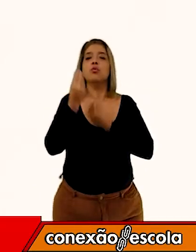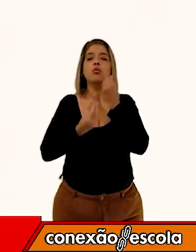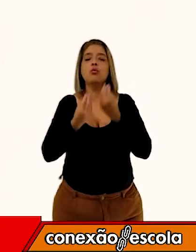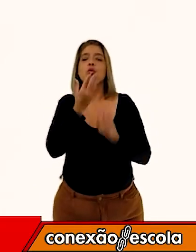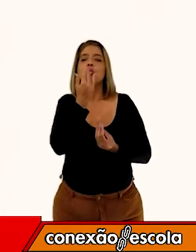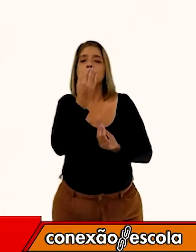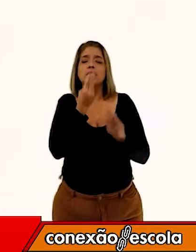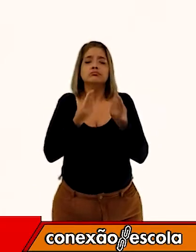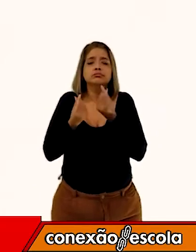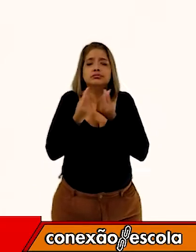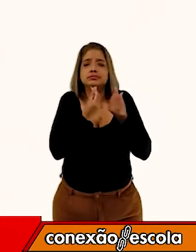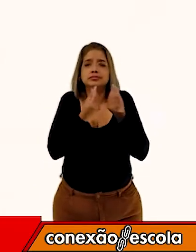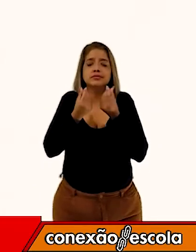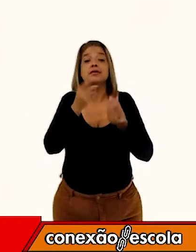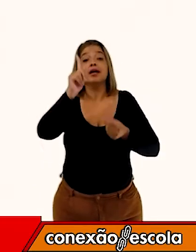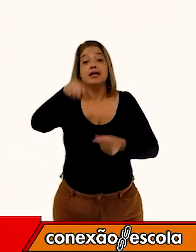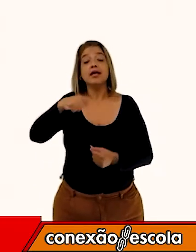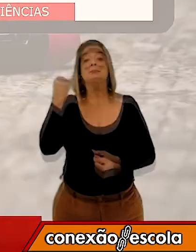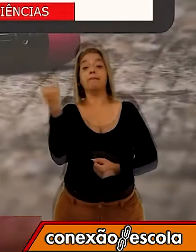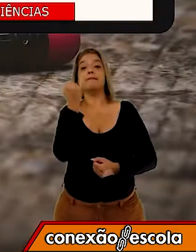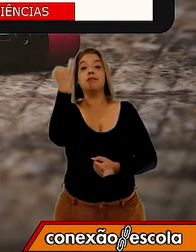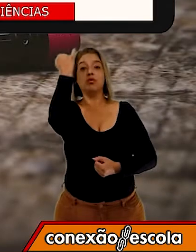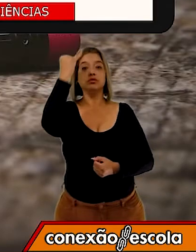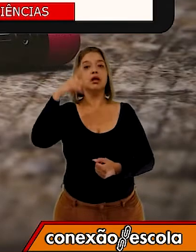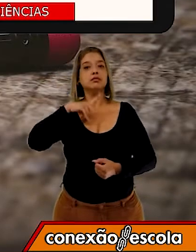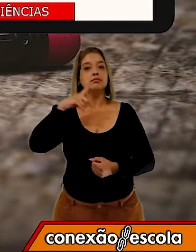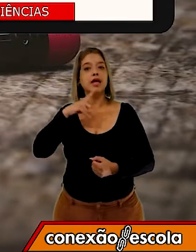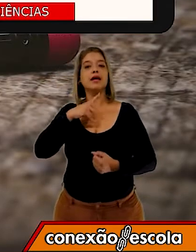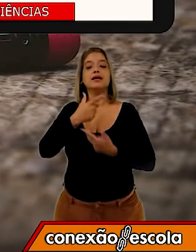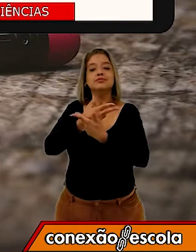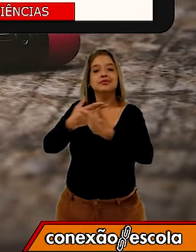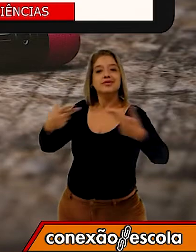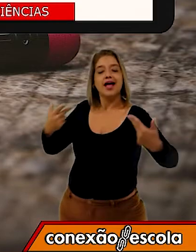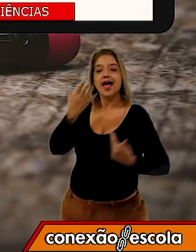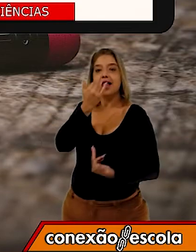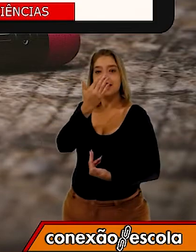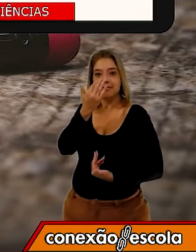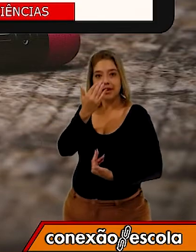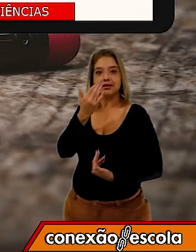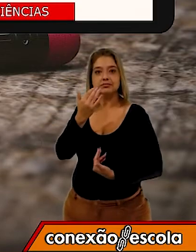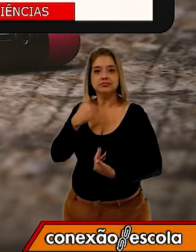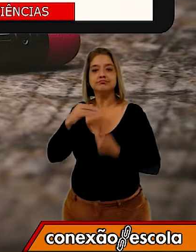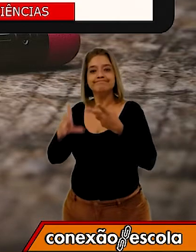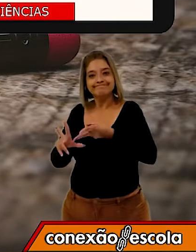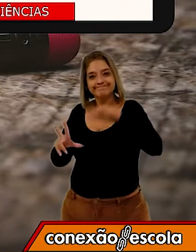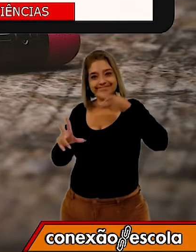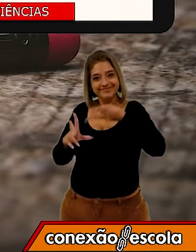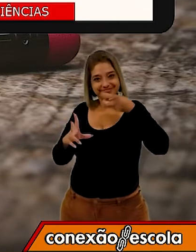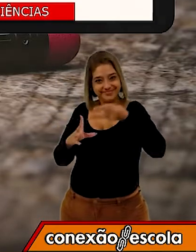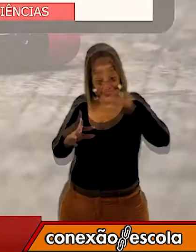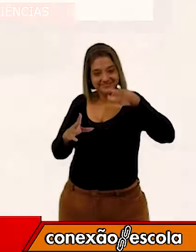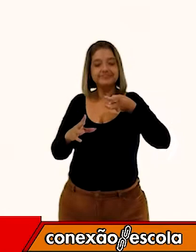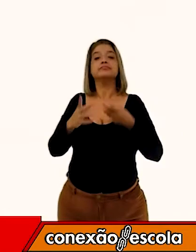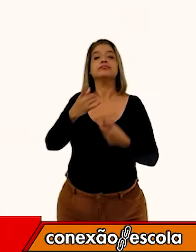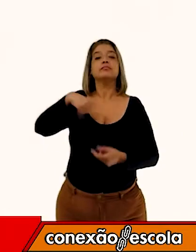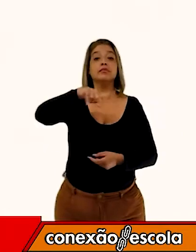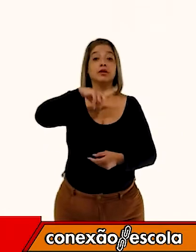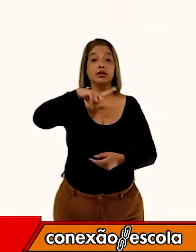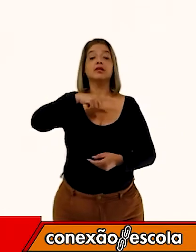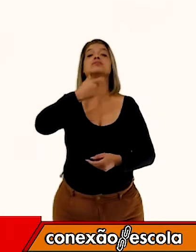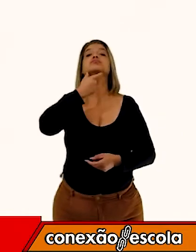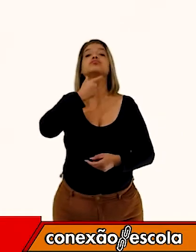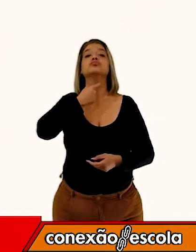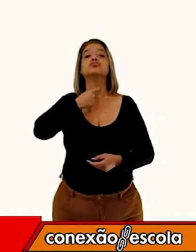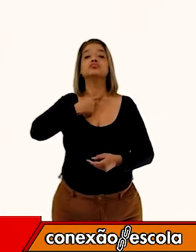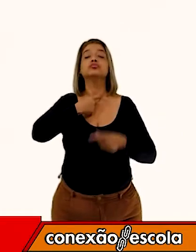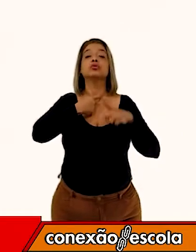nutrientes importantes, retirado dos alimentos ingeridos. Ele é formado pelo tubo digestório, que